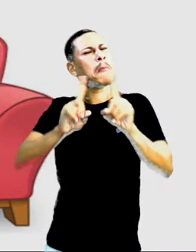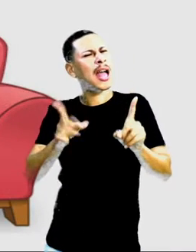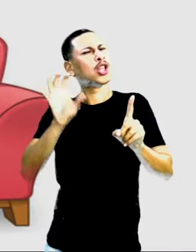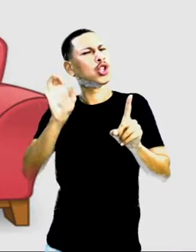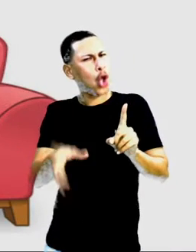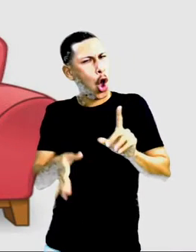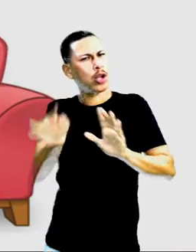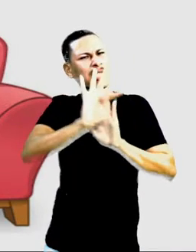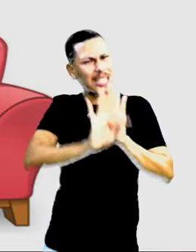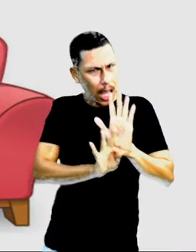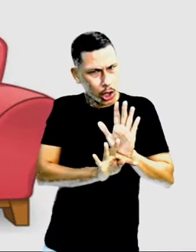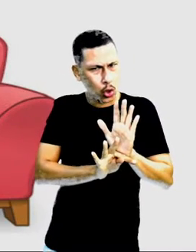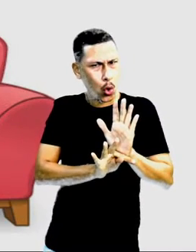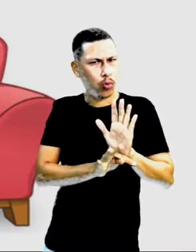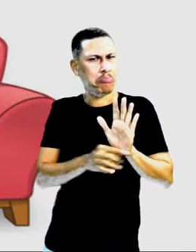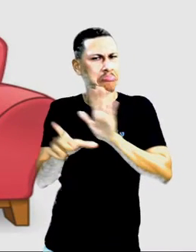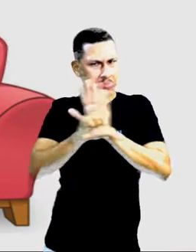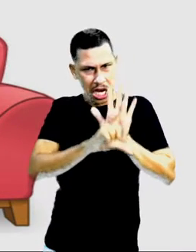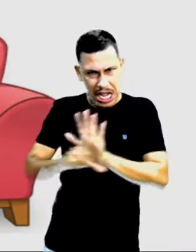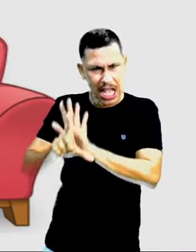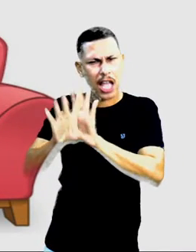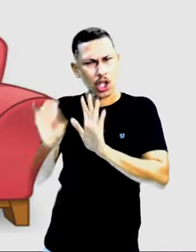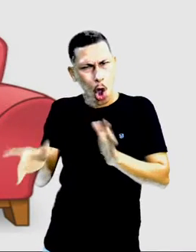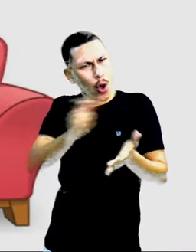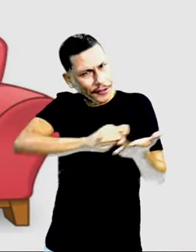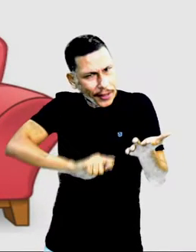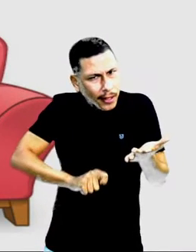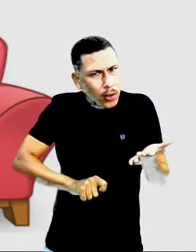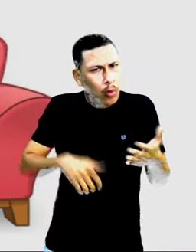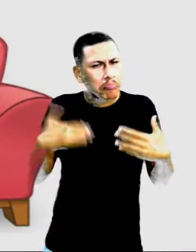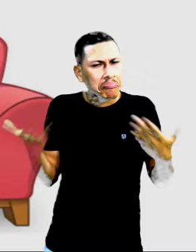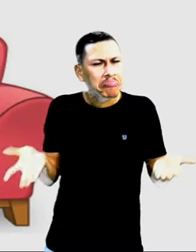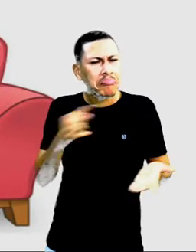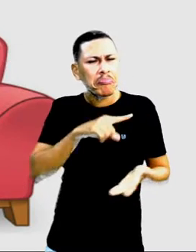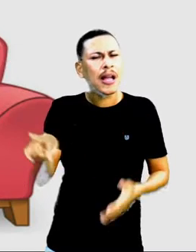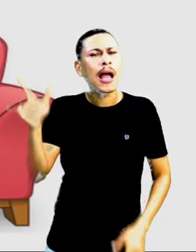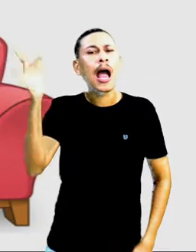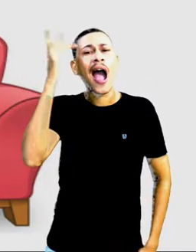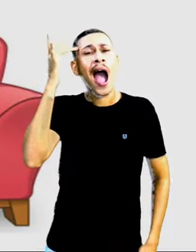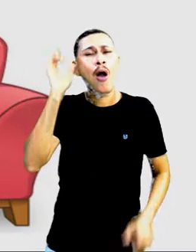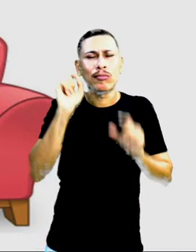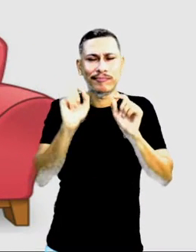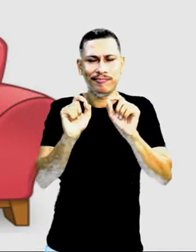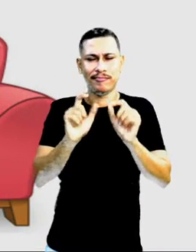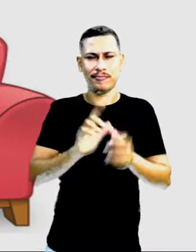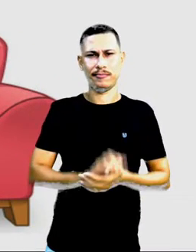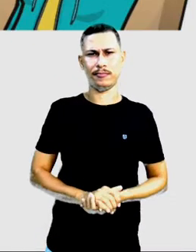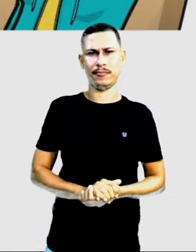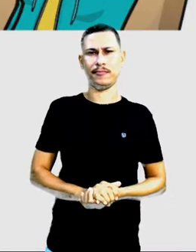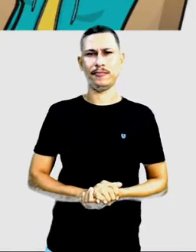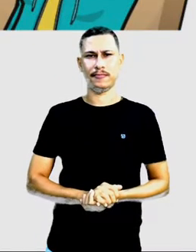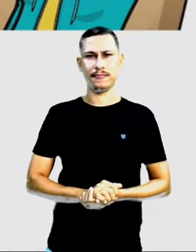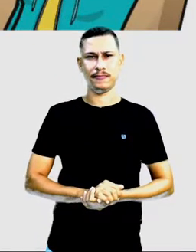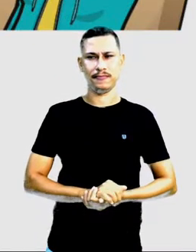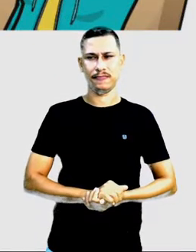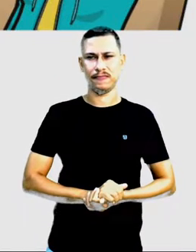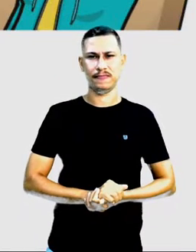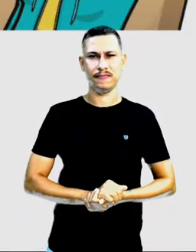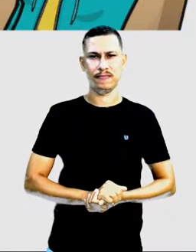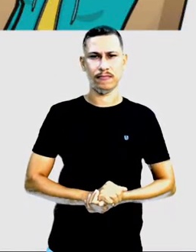apenas escritos? Só existe aquele lá no papel? O que vocês acham? Vamos ver aqui na próxima tela.